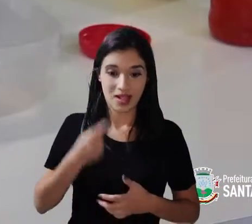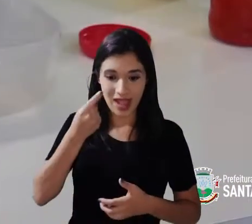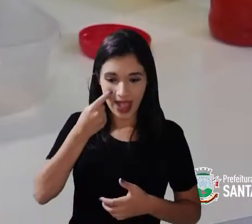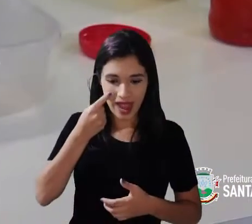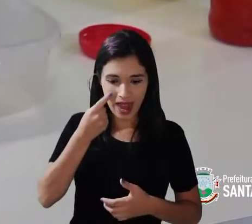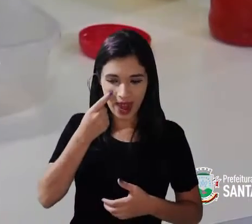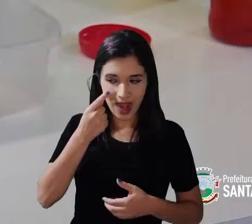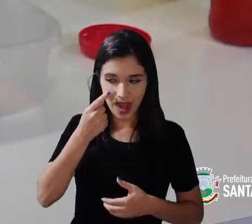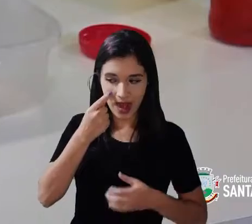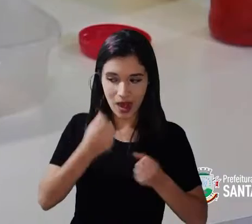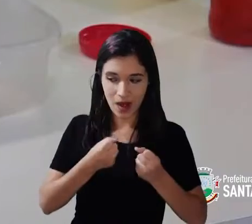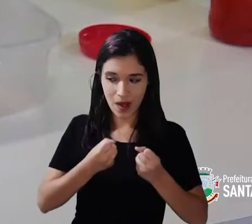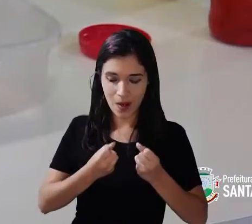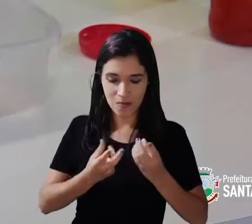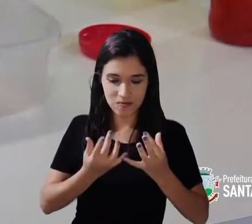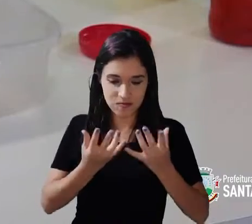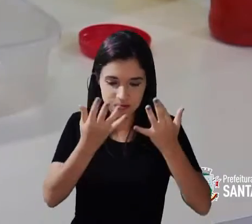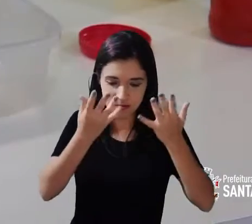Olha só!